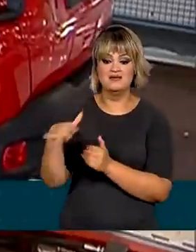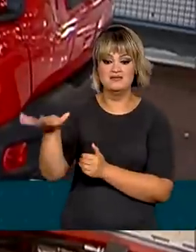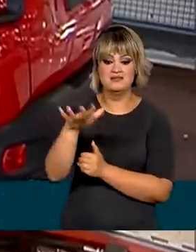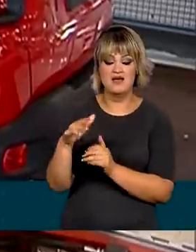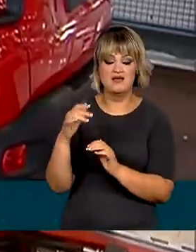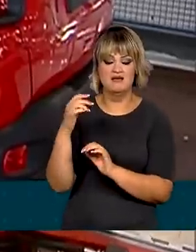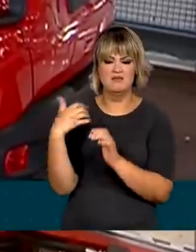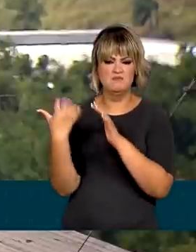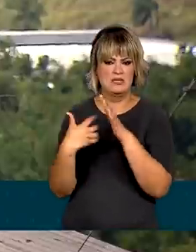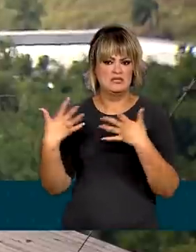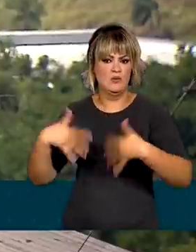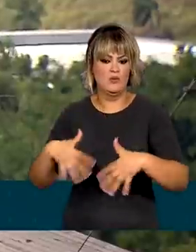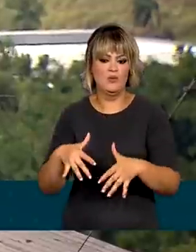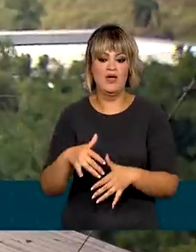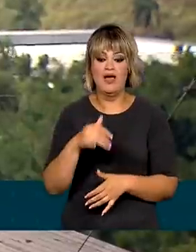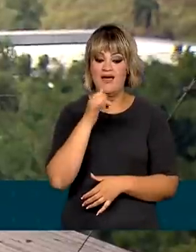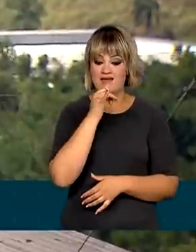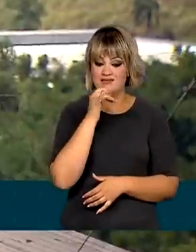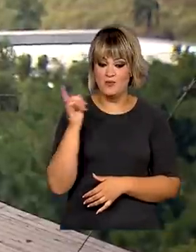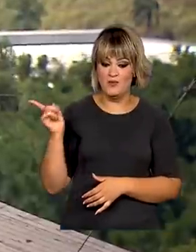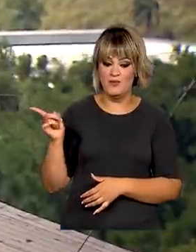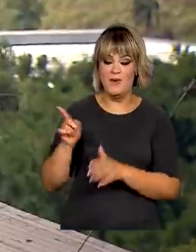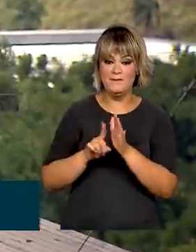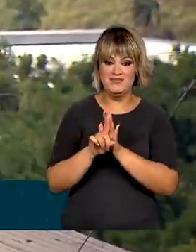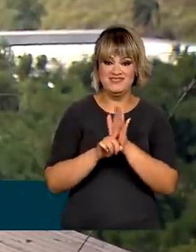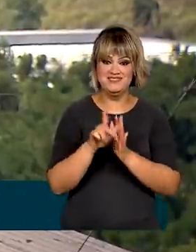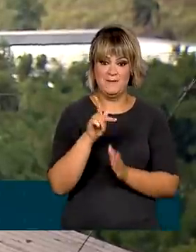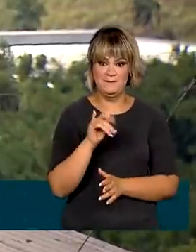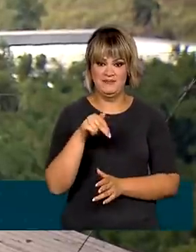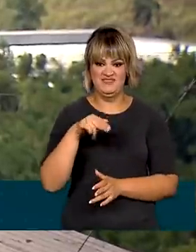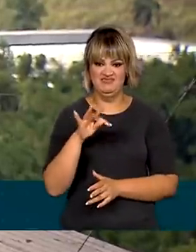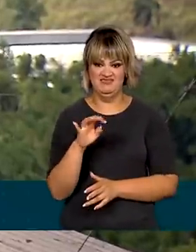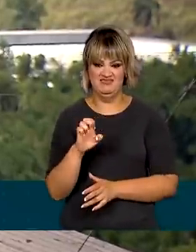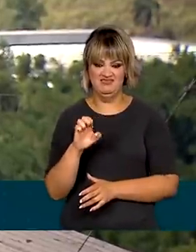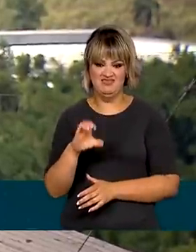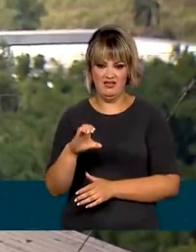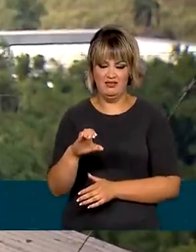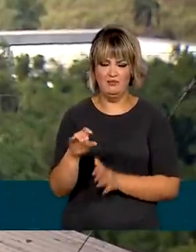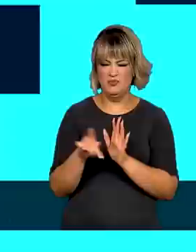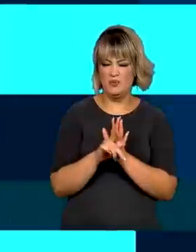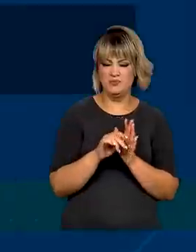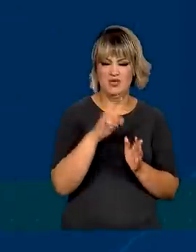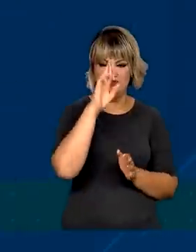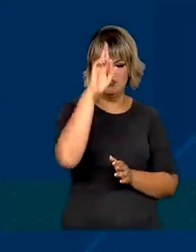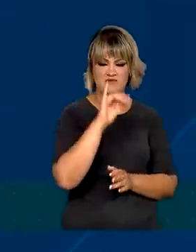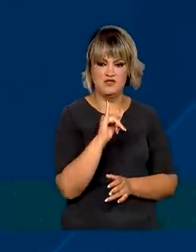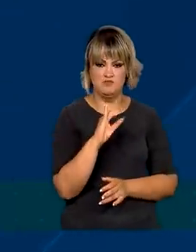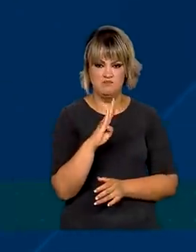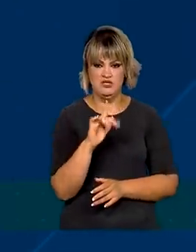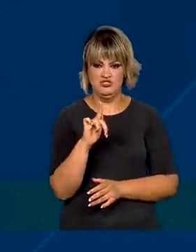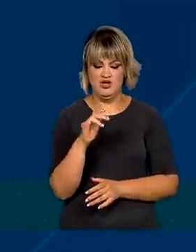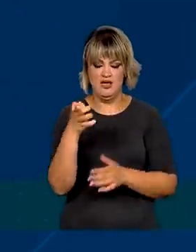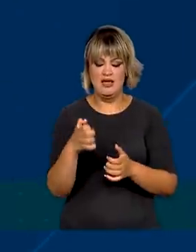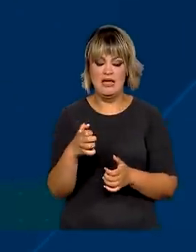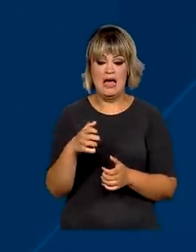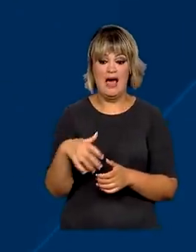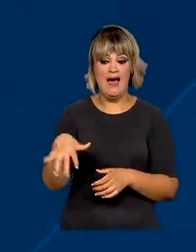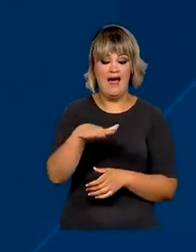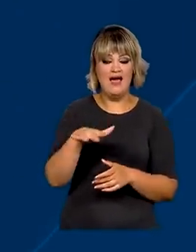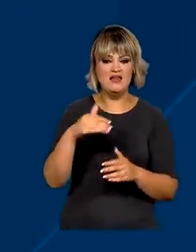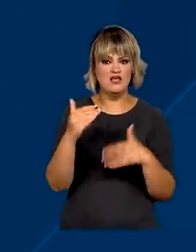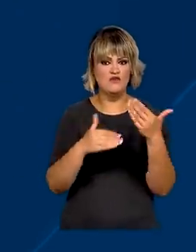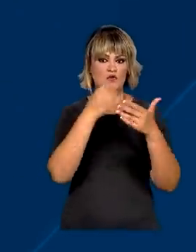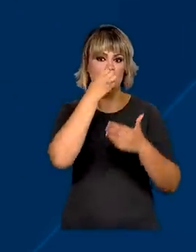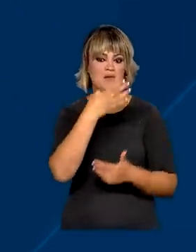grandes empresas. É o que mostra a pesquisa de inovação publicada pelo IBGE. O setor químico lidera o